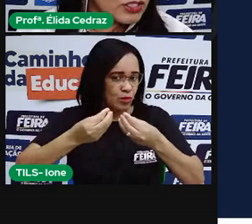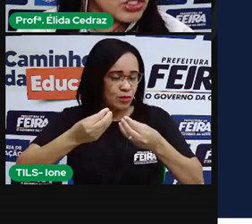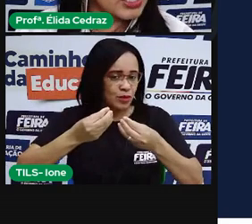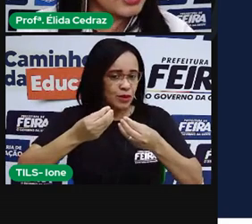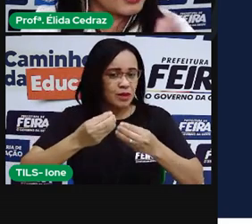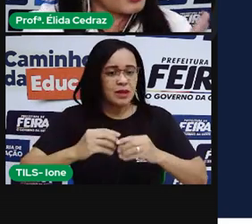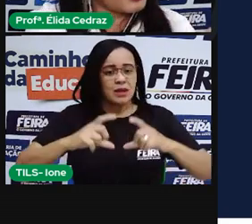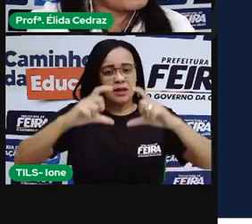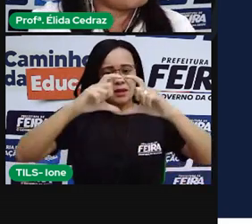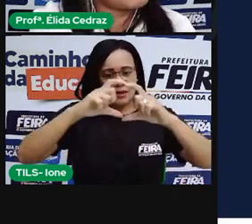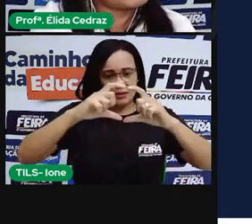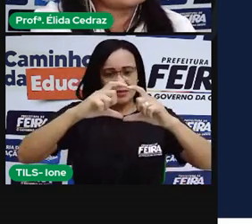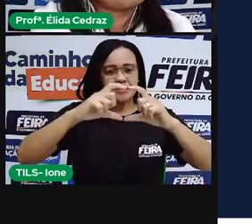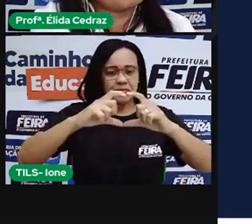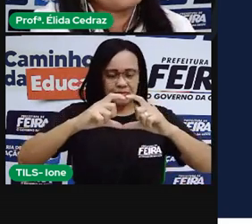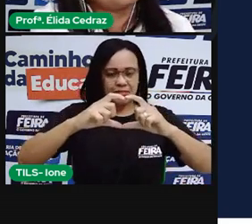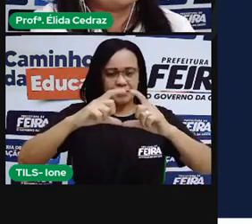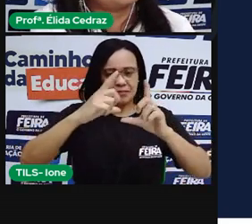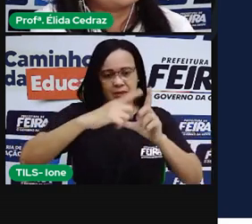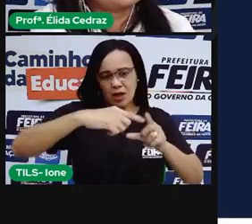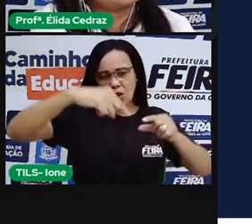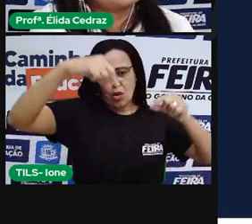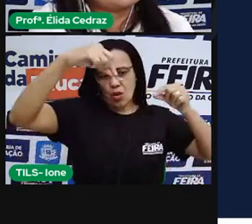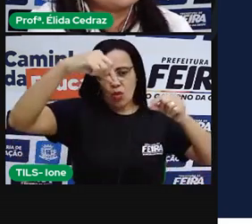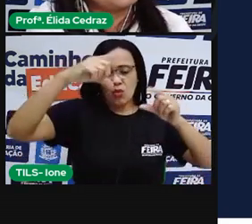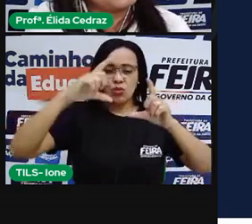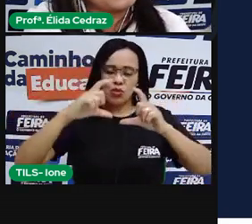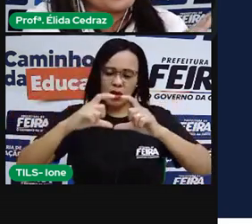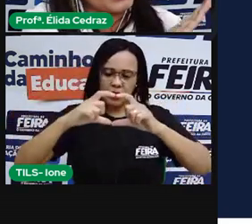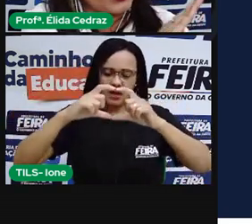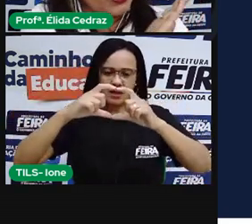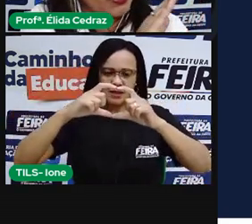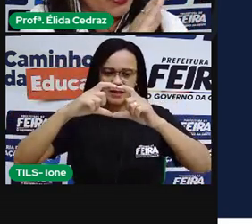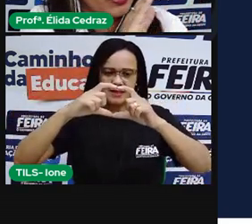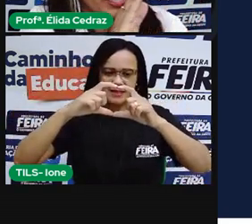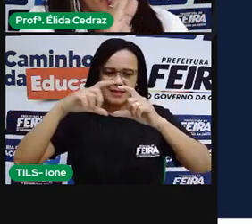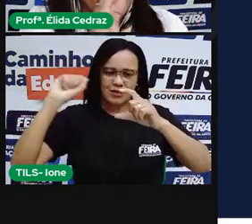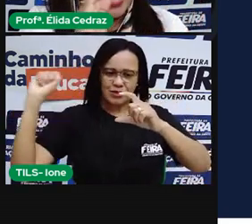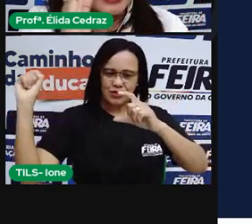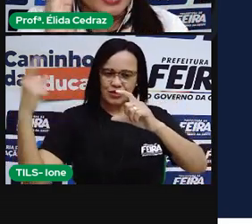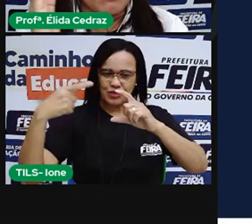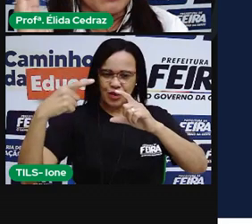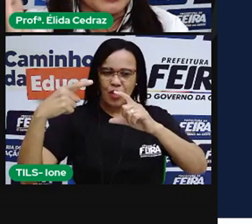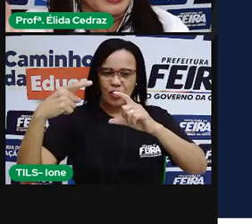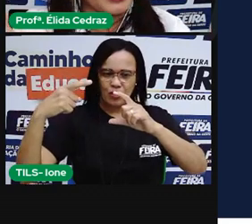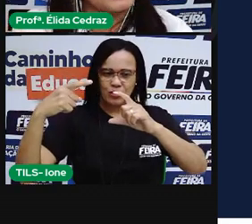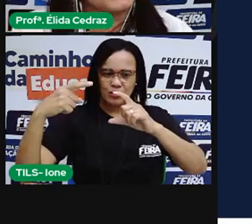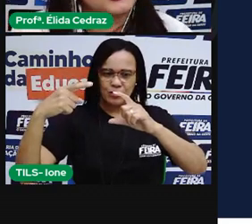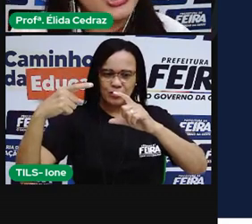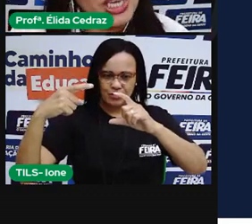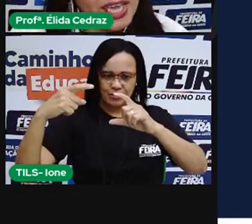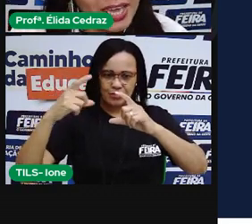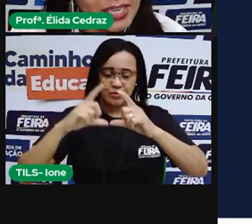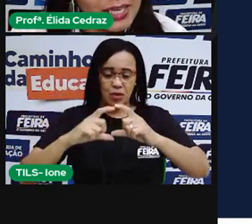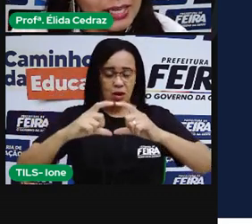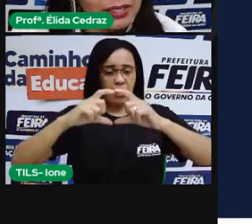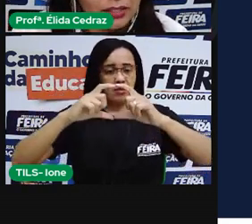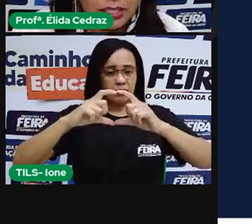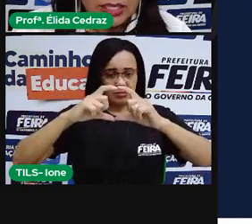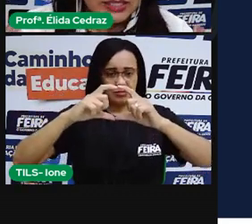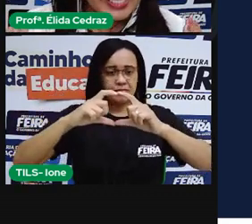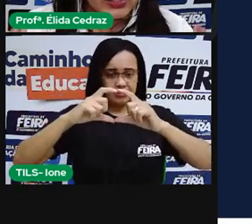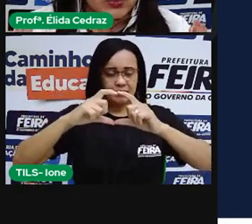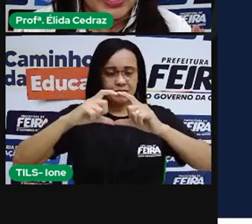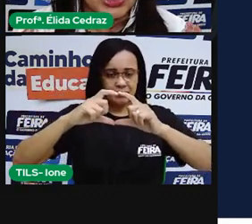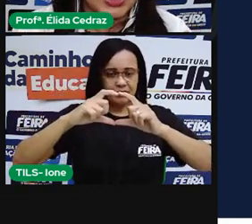Crescente, ela vai recebendo a claridade do Sol até ficar cheia.